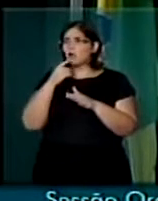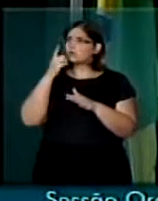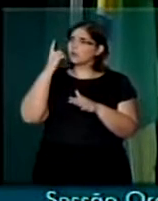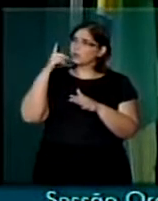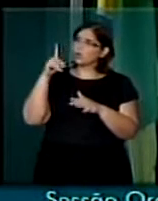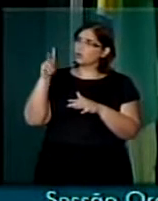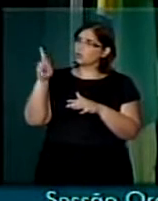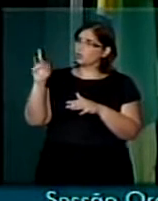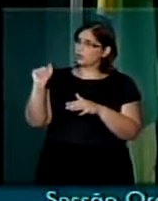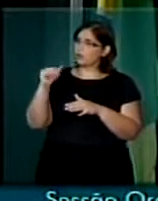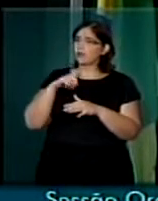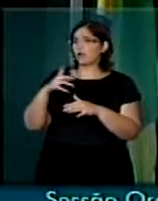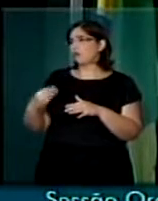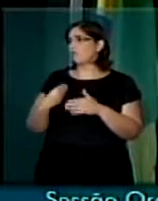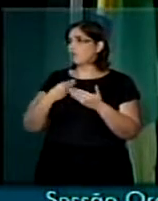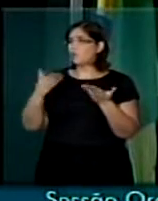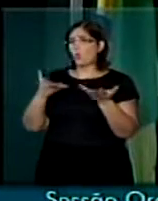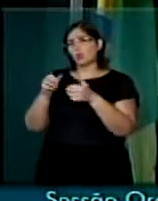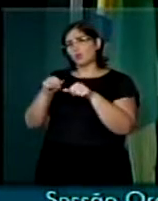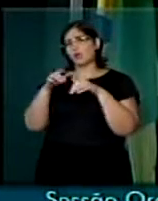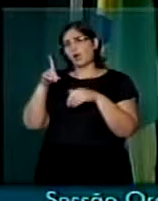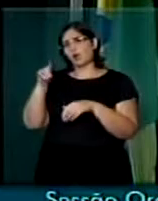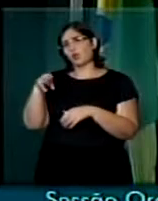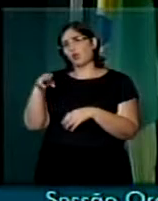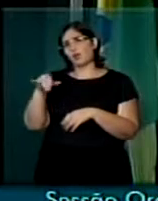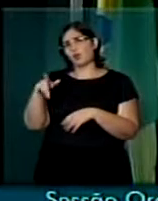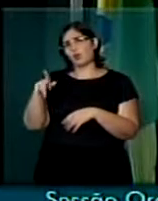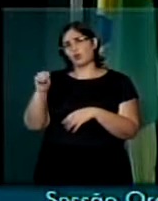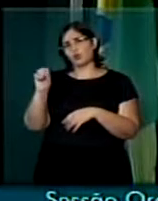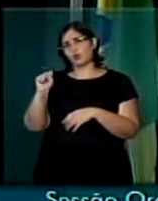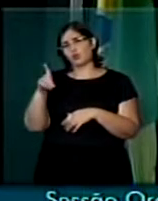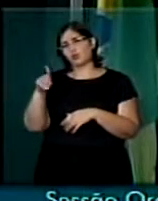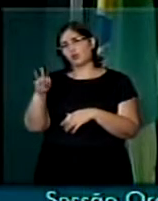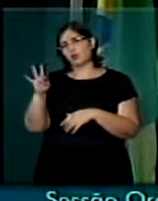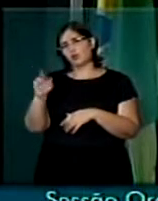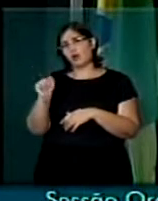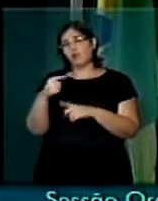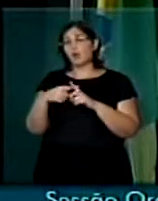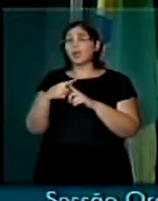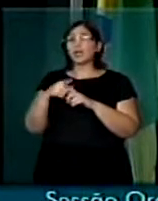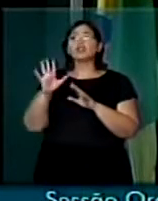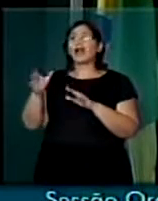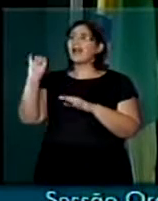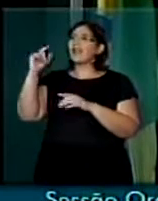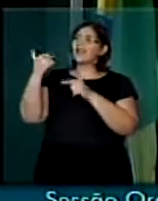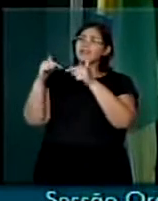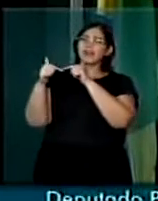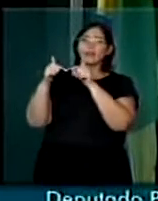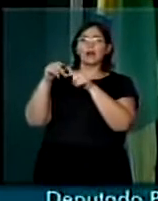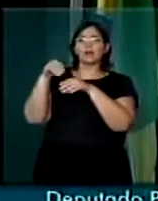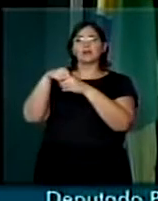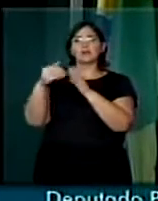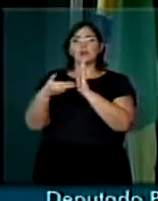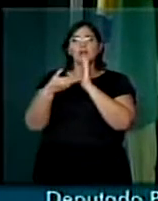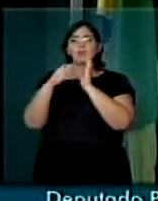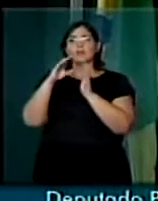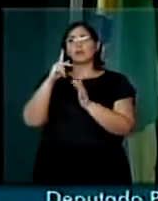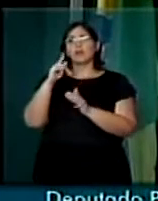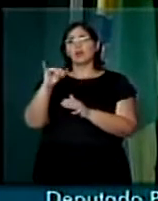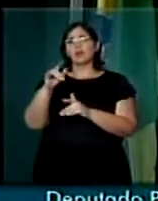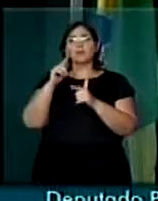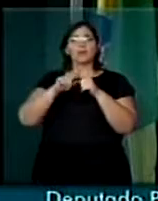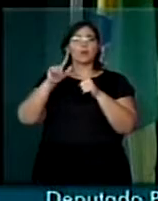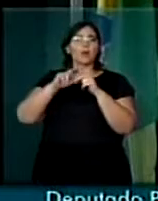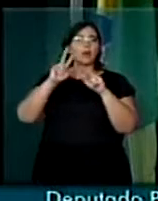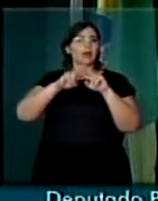que está aqui presente, Domingos Dutra, que já foi objeto de um trabalho por esta Casa na CPI do sistema carcerário.